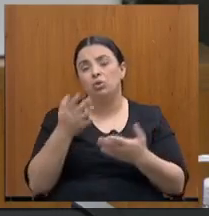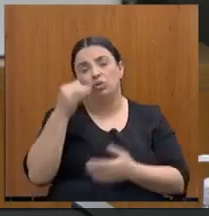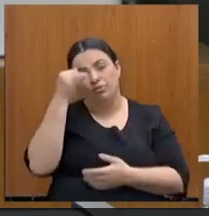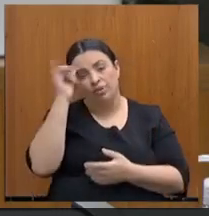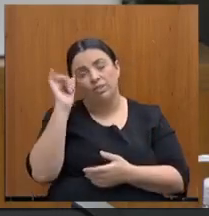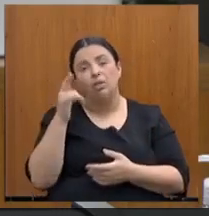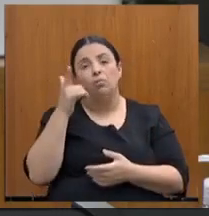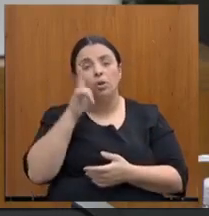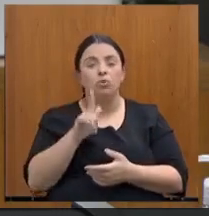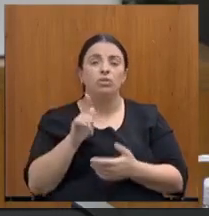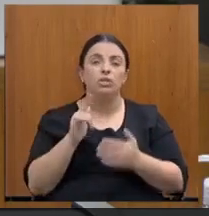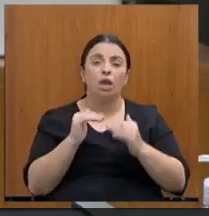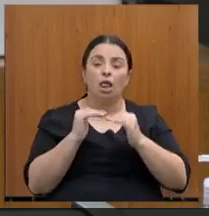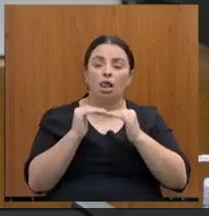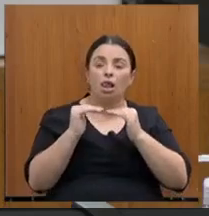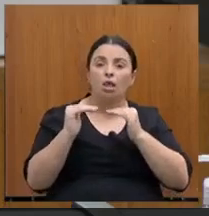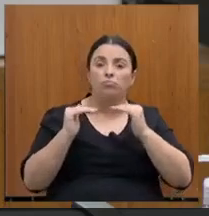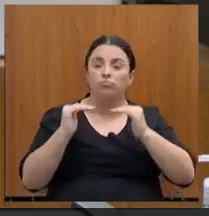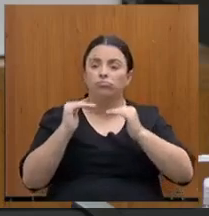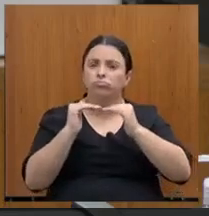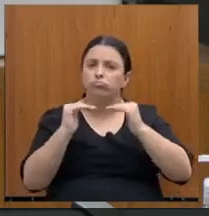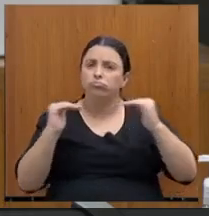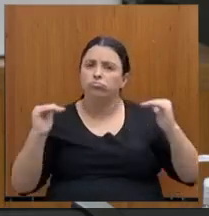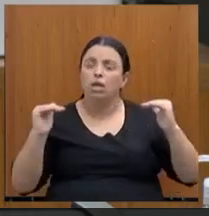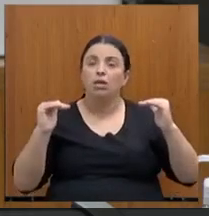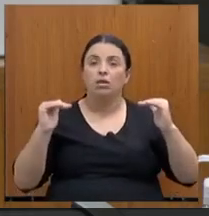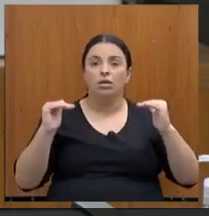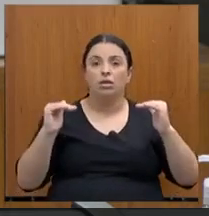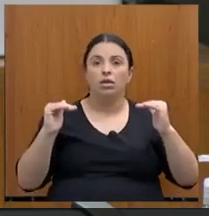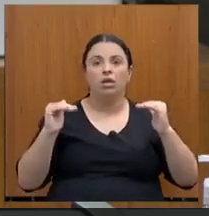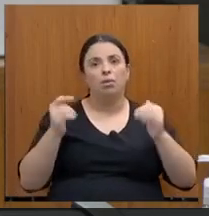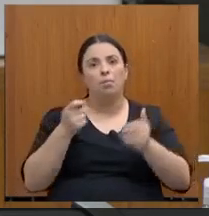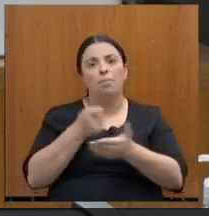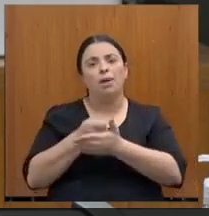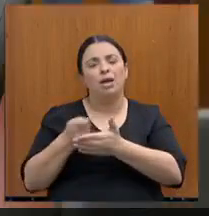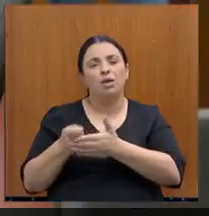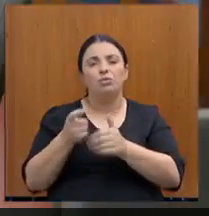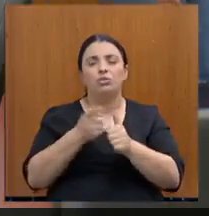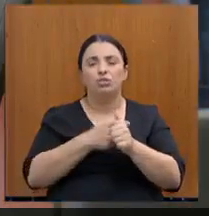poder equacionar esses passivos que foram deixados anteriormente. Obrigada.